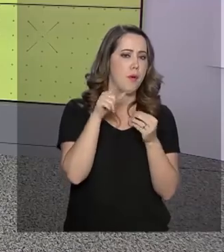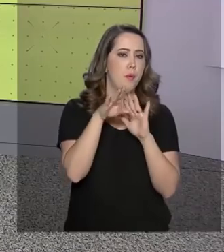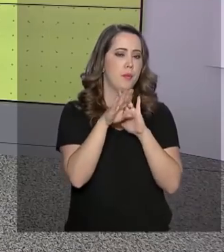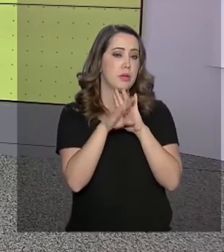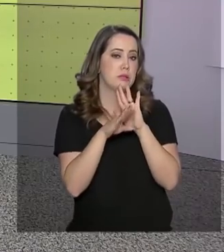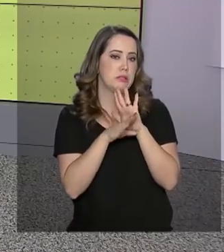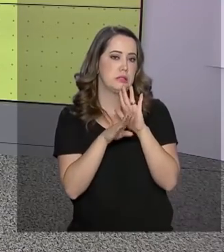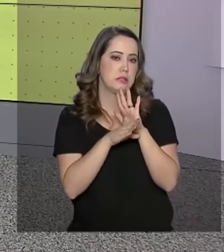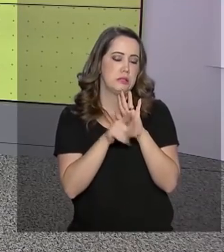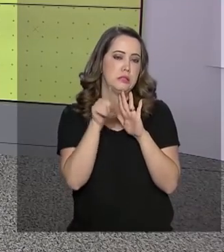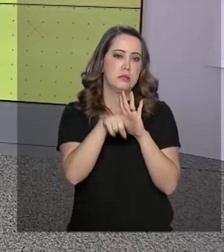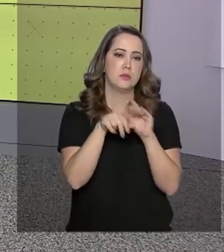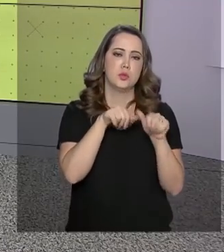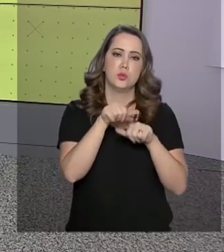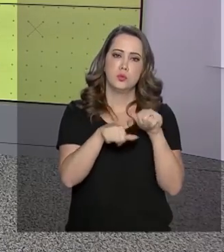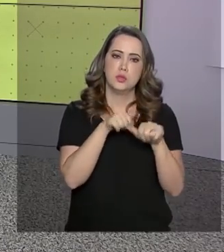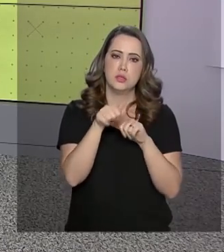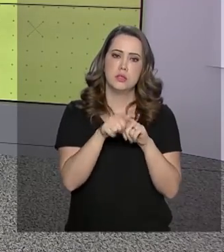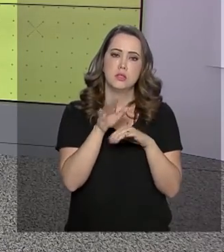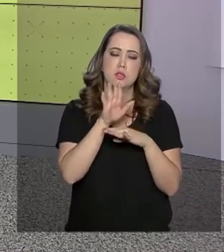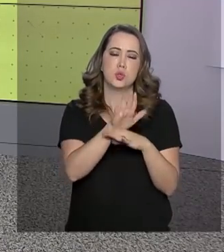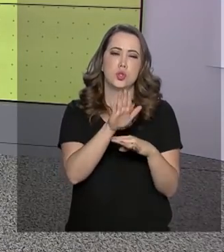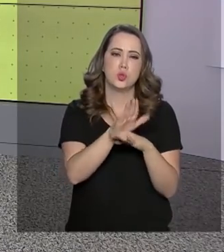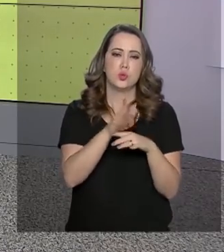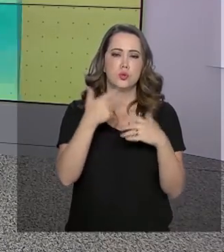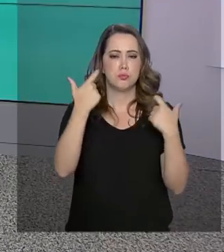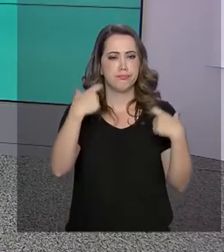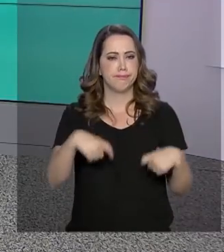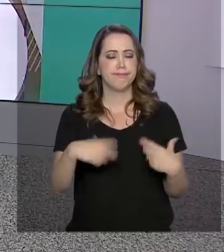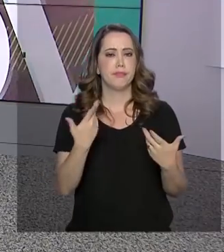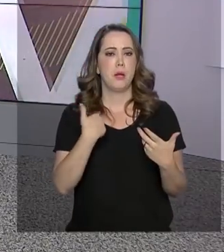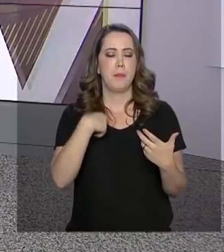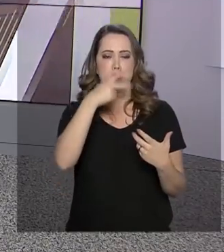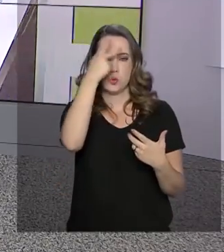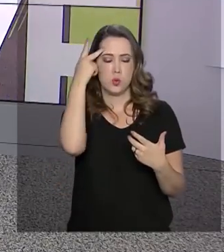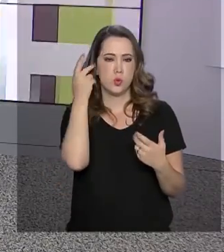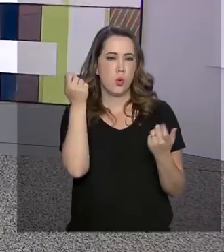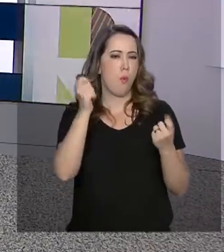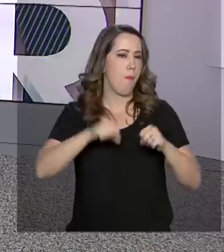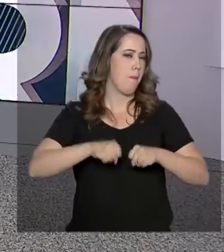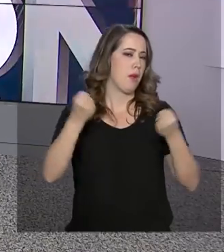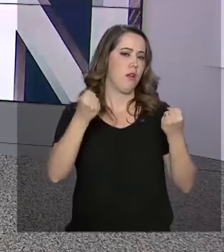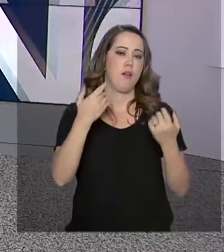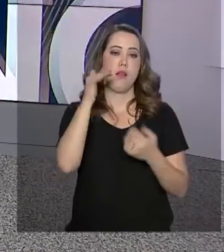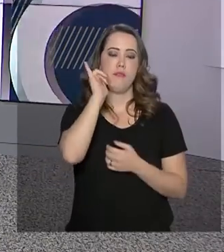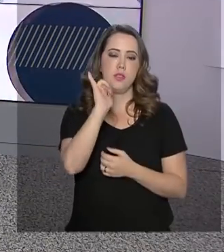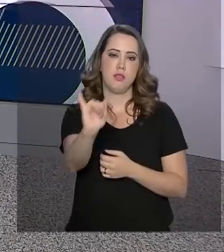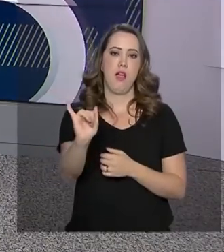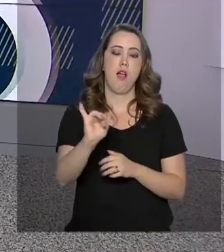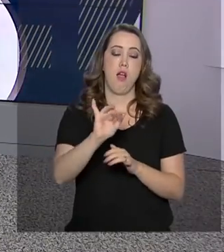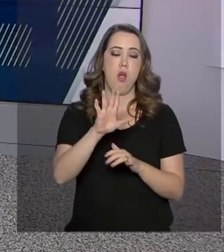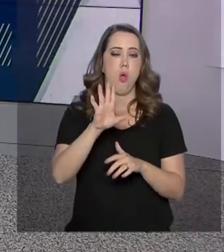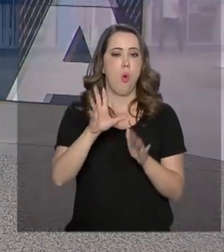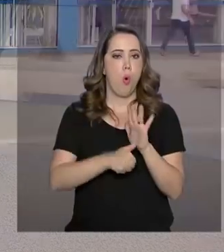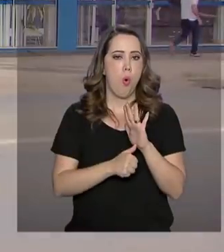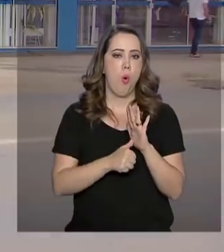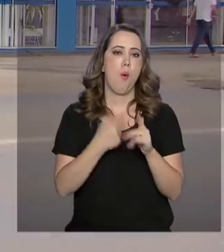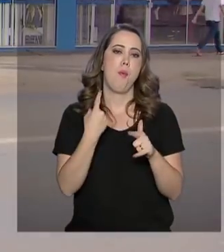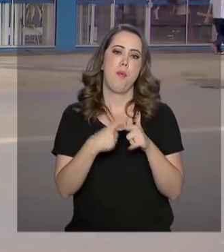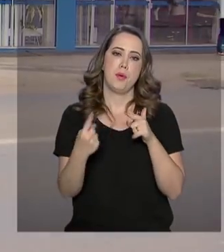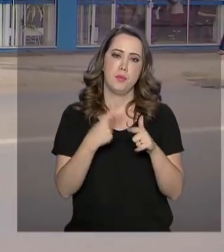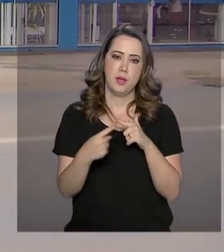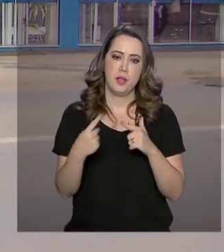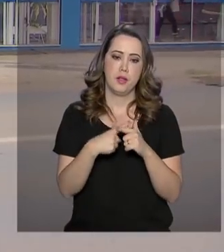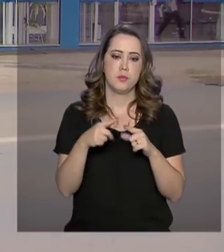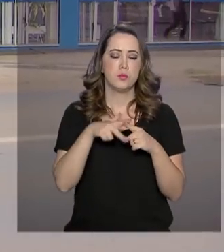programa de revisão de benefícios por incapacidade, que tem como objetivo combater fraudes e irregularidades. Serão